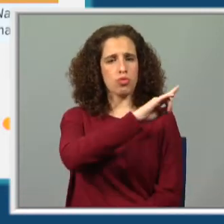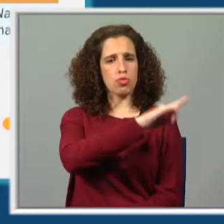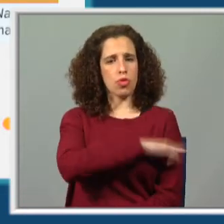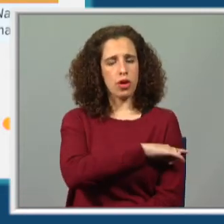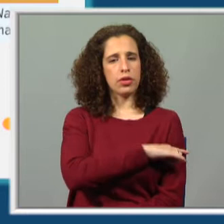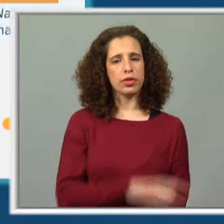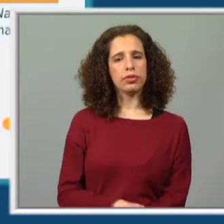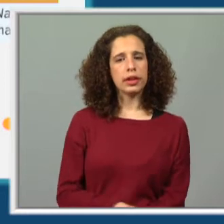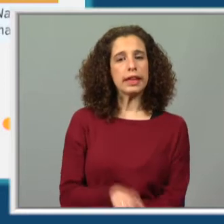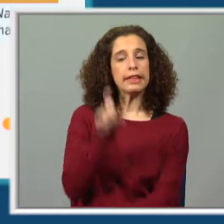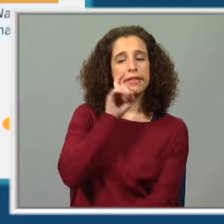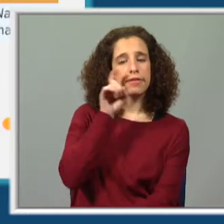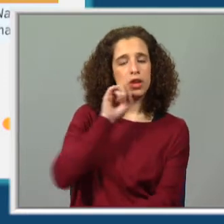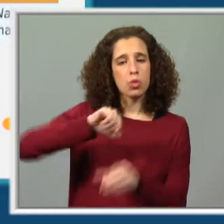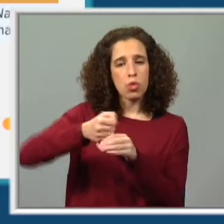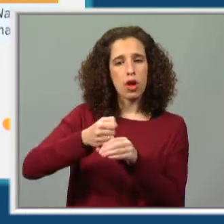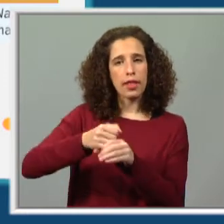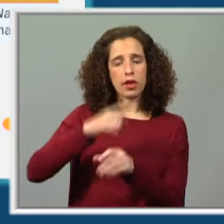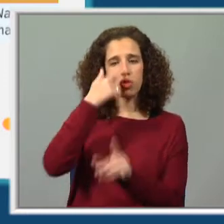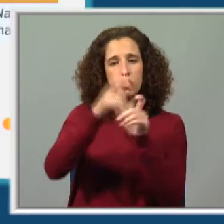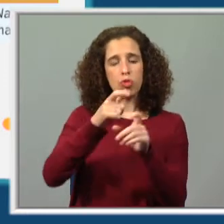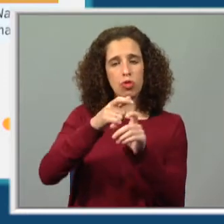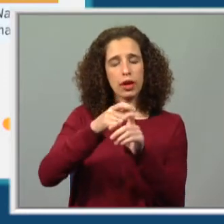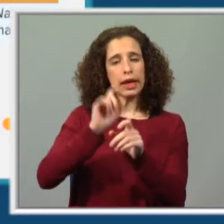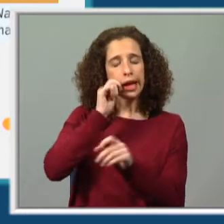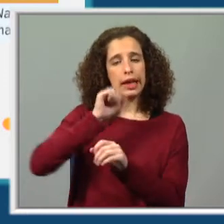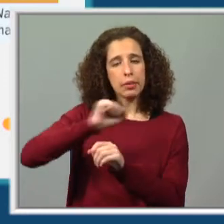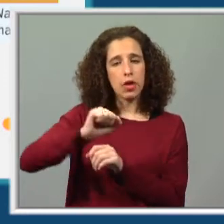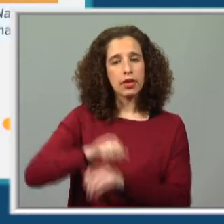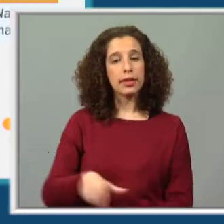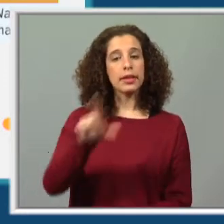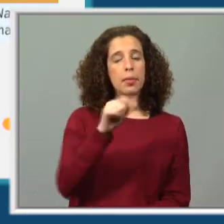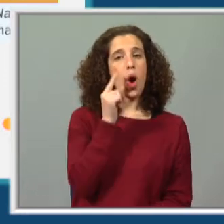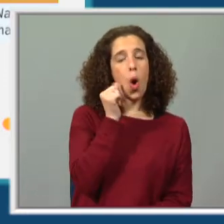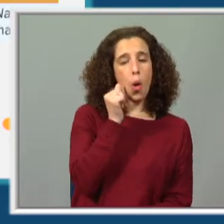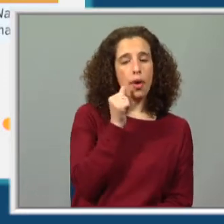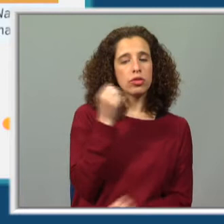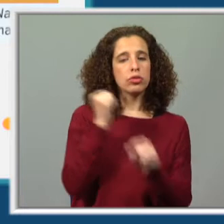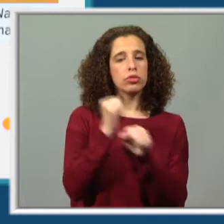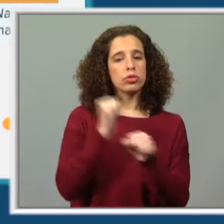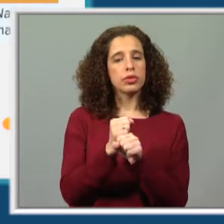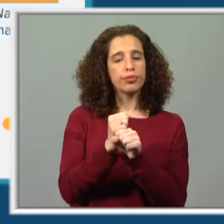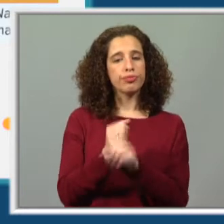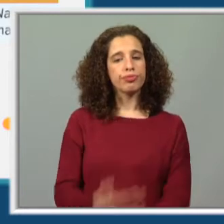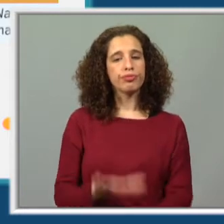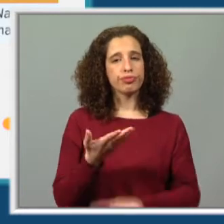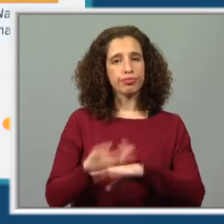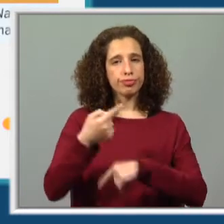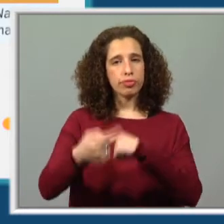formigueiro dos invasores. Existem também os machos, que têm uma função reprodutiva.